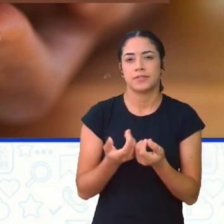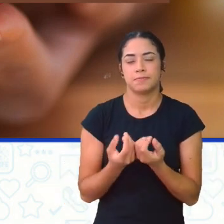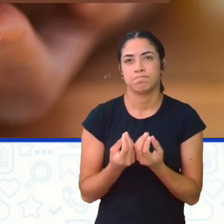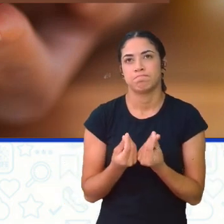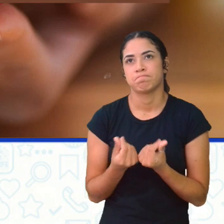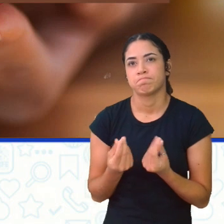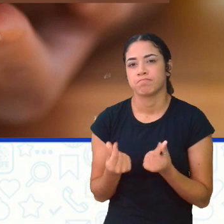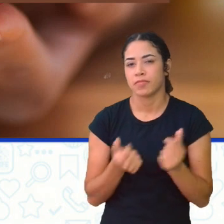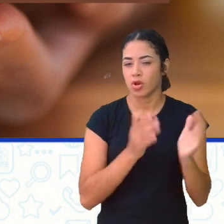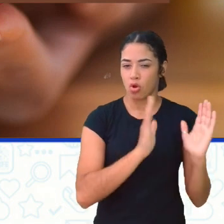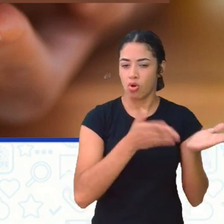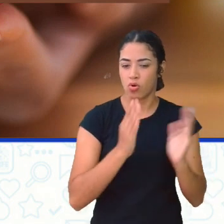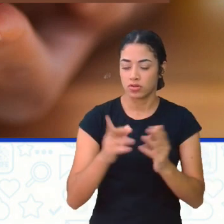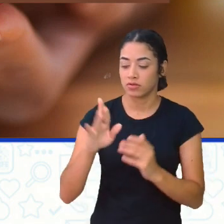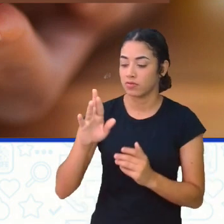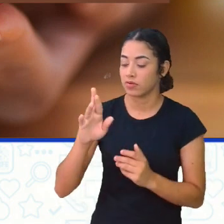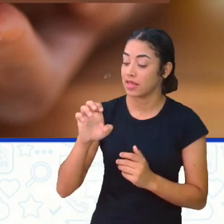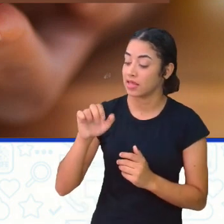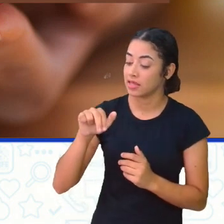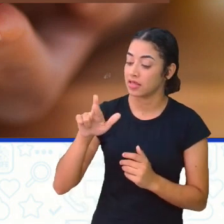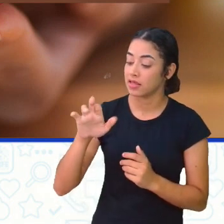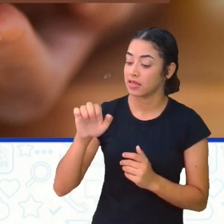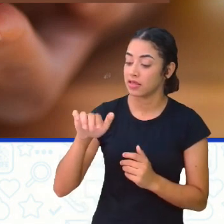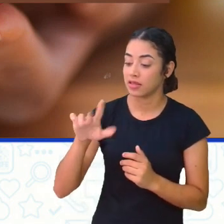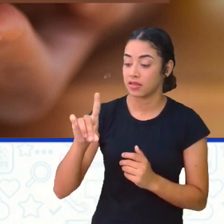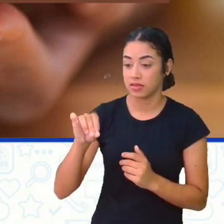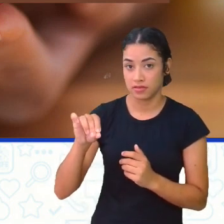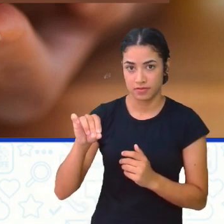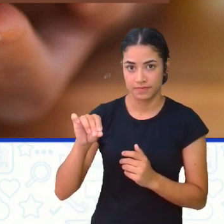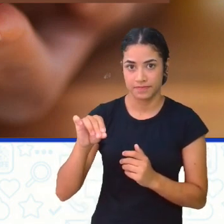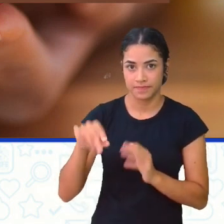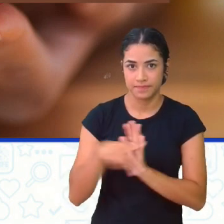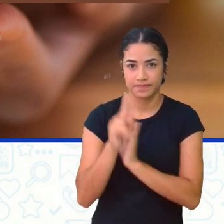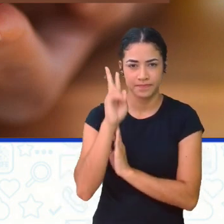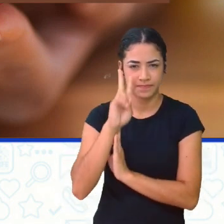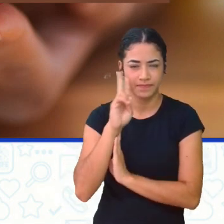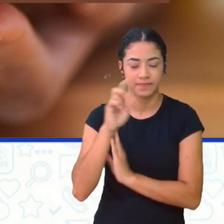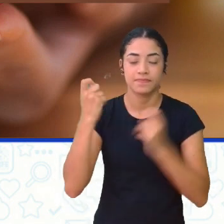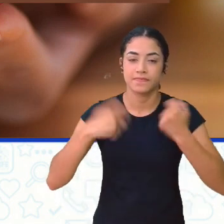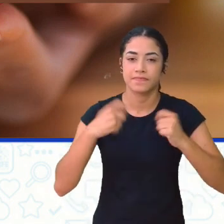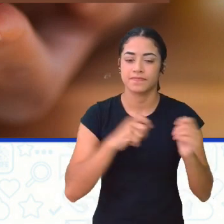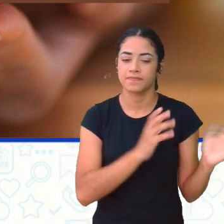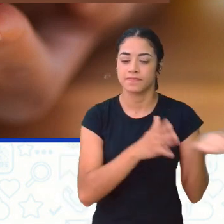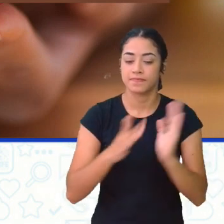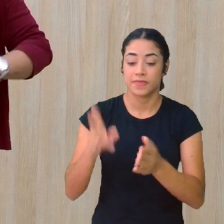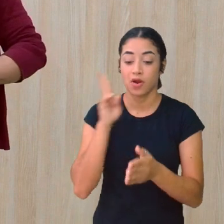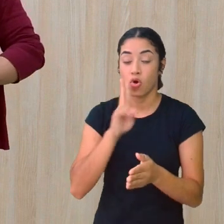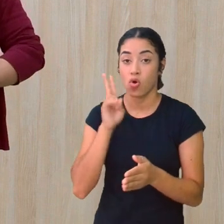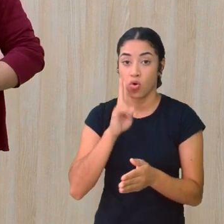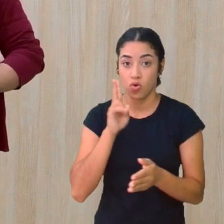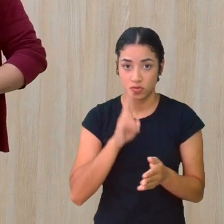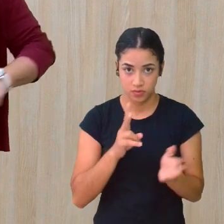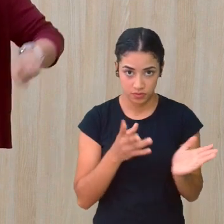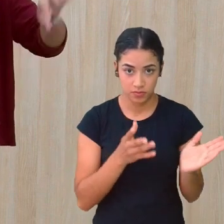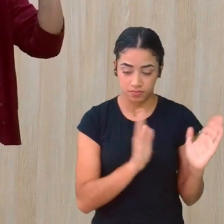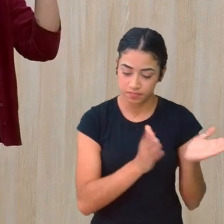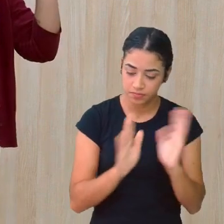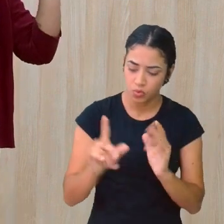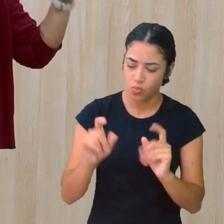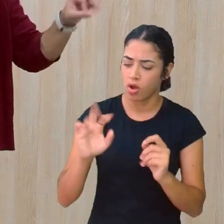Colocar em ordem O enredo Dessa história A gente teria que colocar A ordem dos acontecimentos Então primeiro